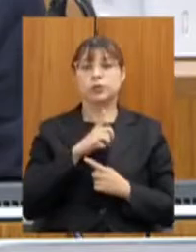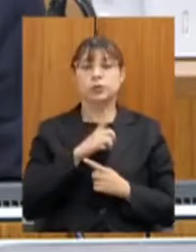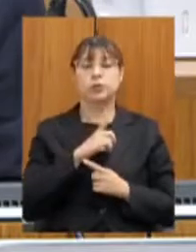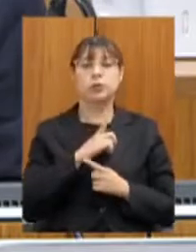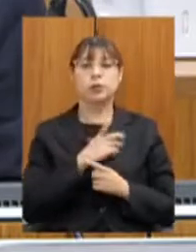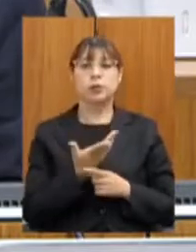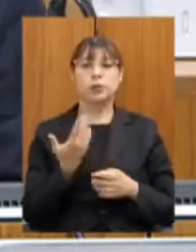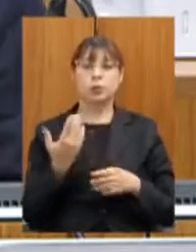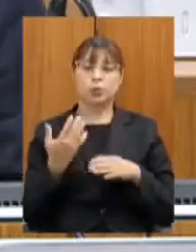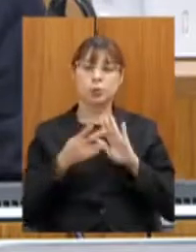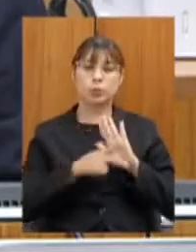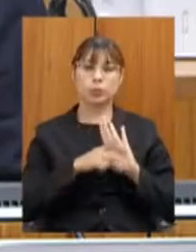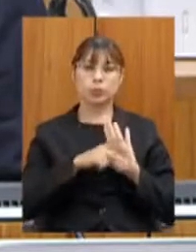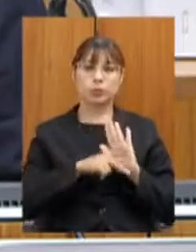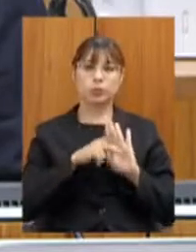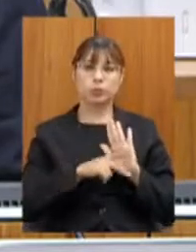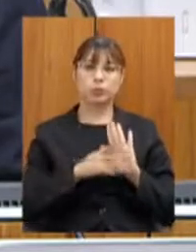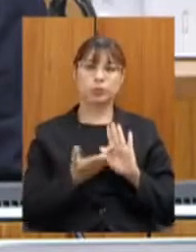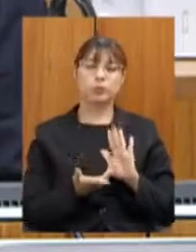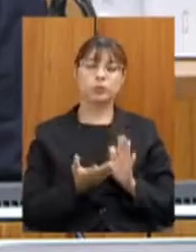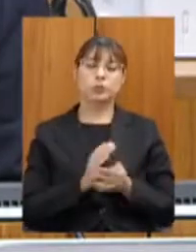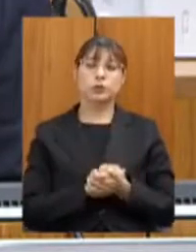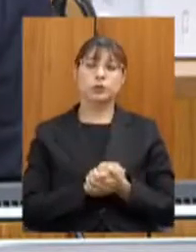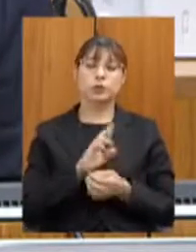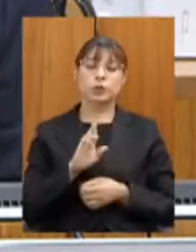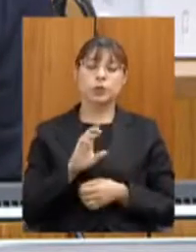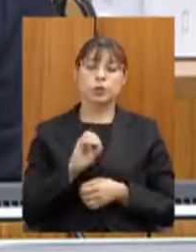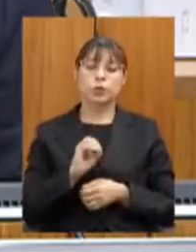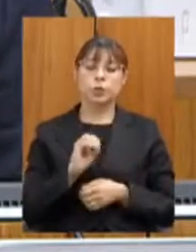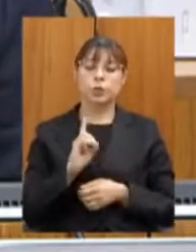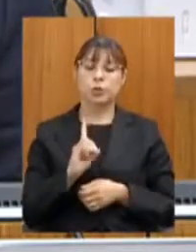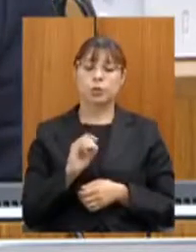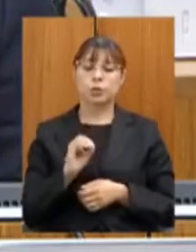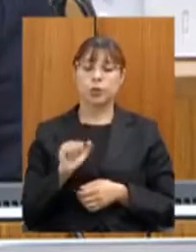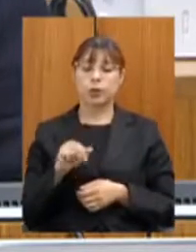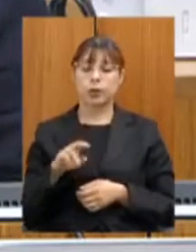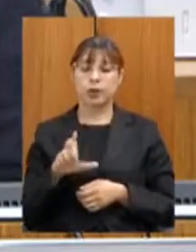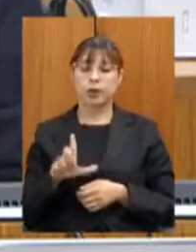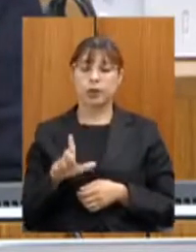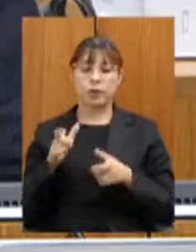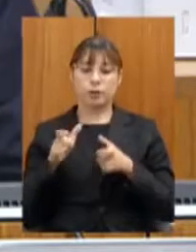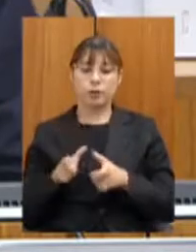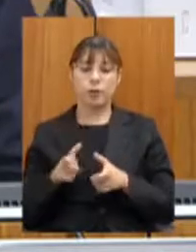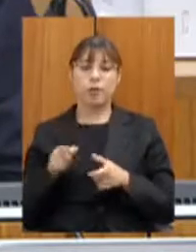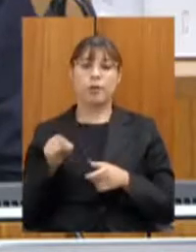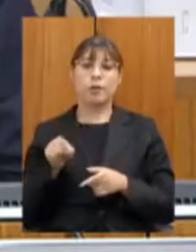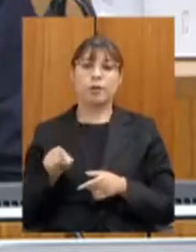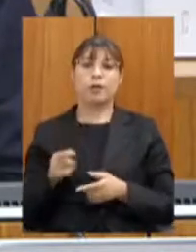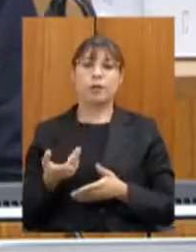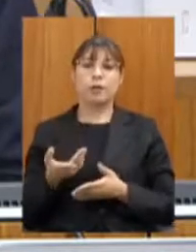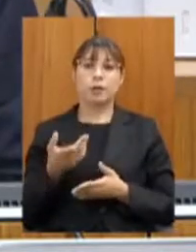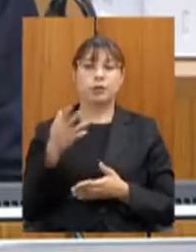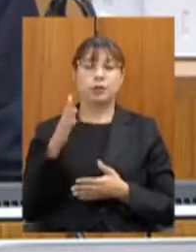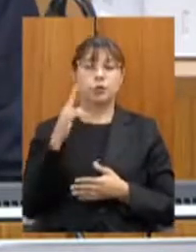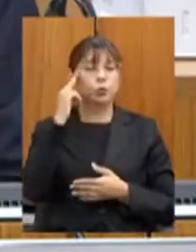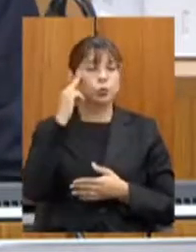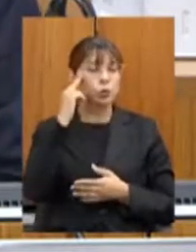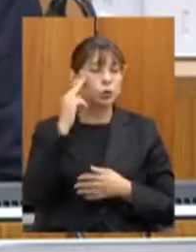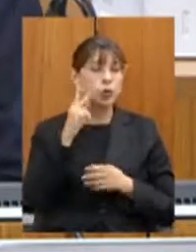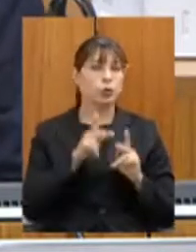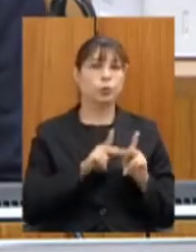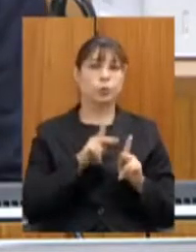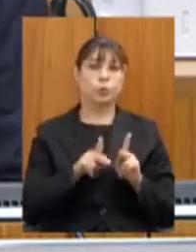de concessão rodoviária do país, o Rodoanel Metropolitano de Belo Horizonte. É um sonho antigo da população.